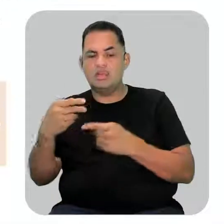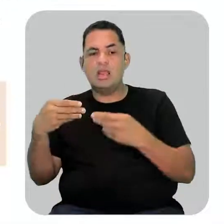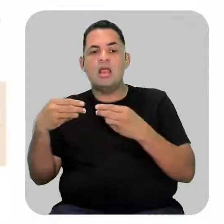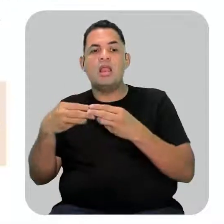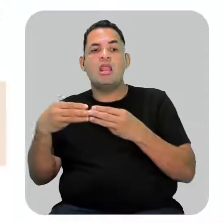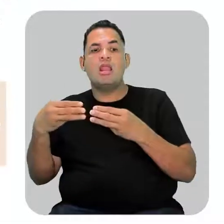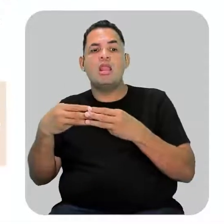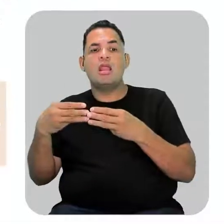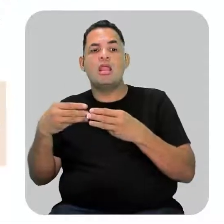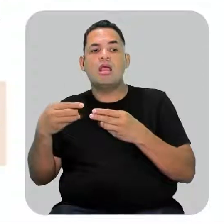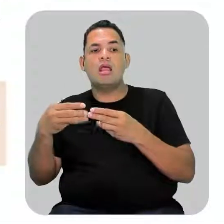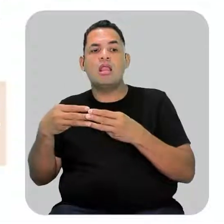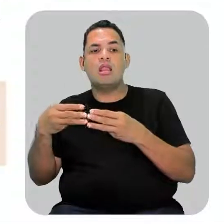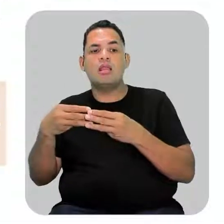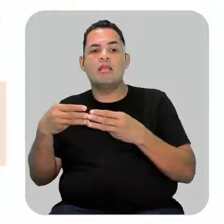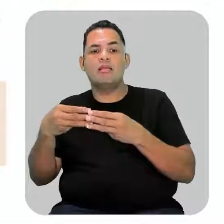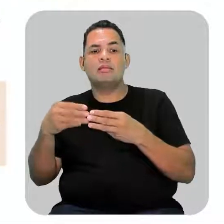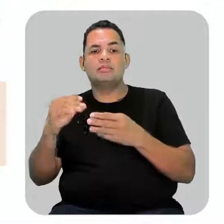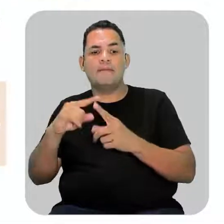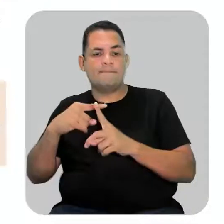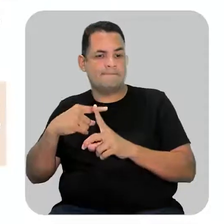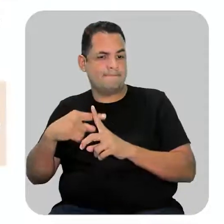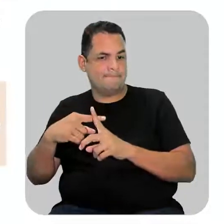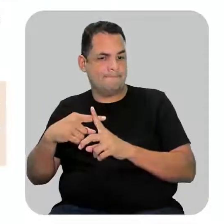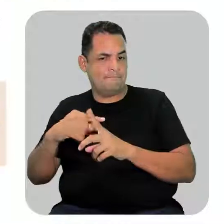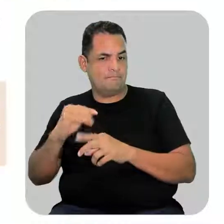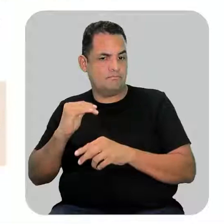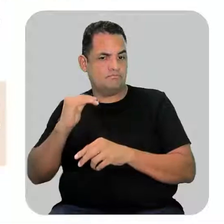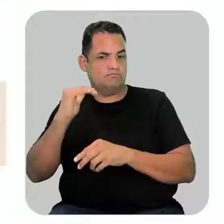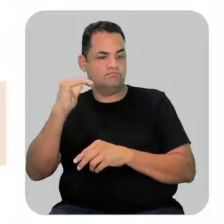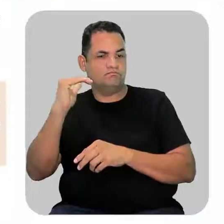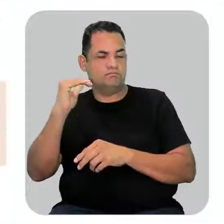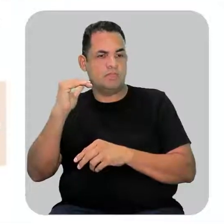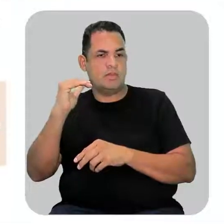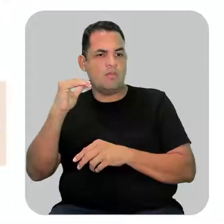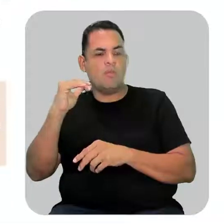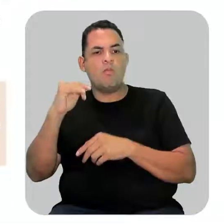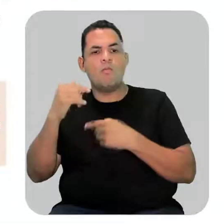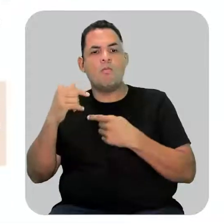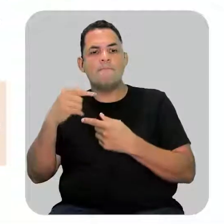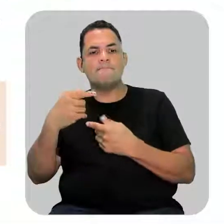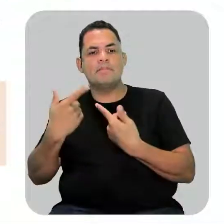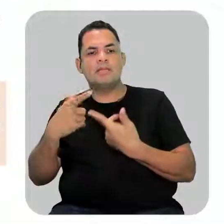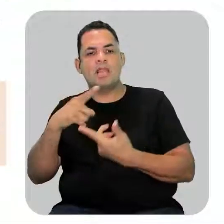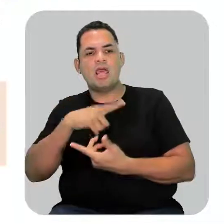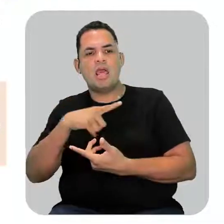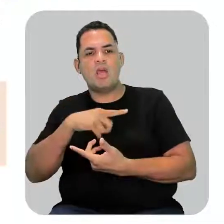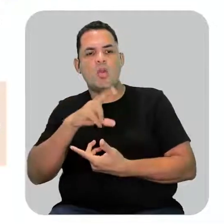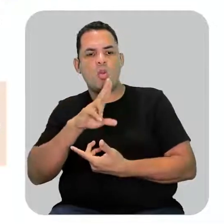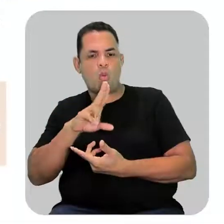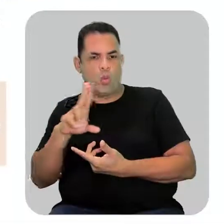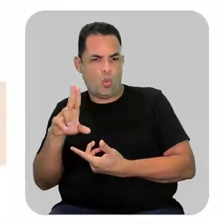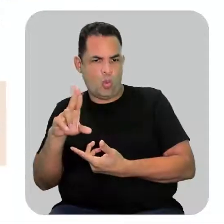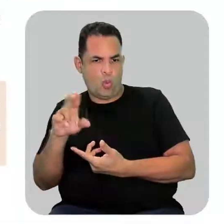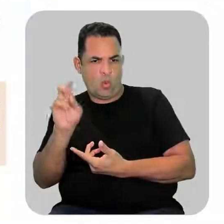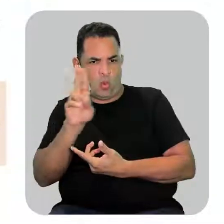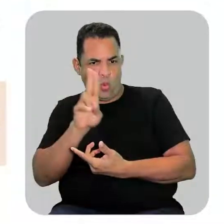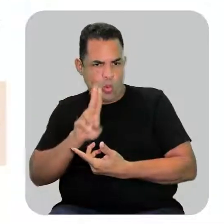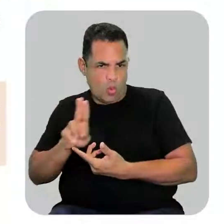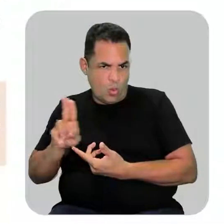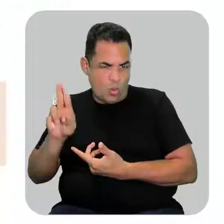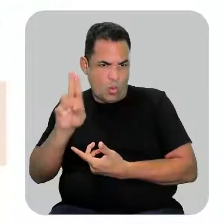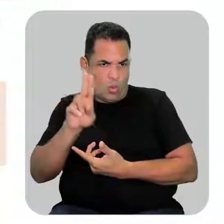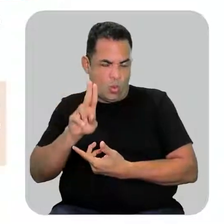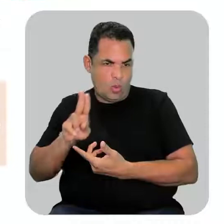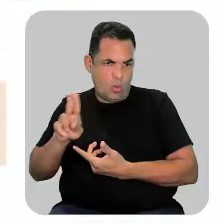ele ainda vai fazer mais uma ligação. Ele tem uma valência livre. Para dar o nome dele, eu vou utilizar o quê? O